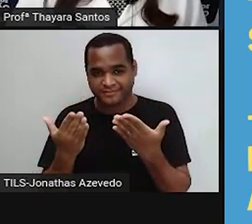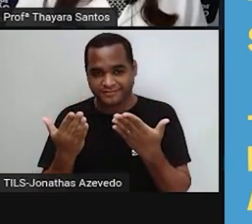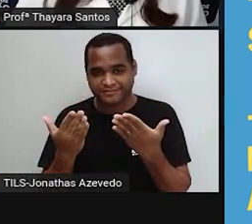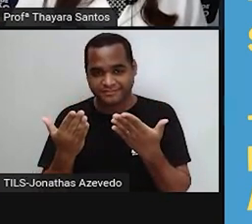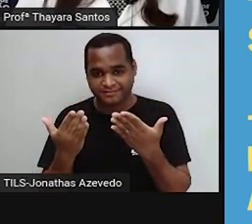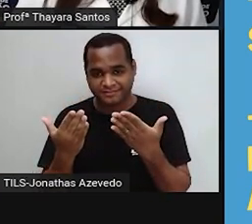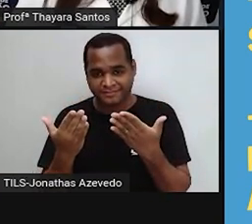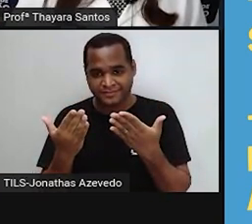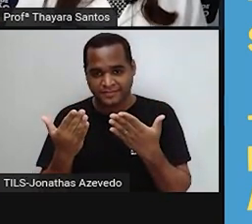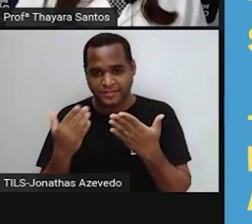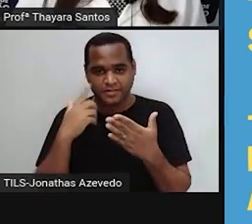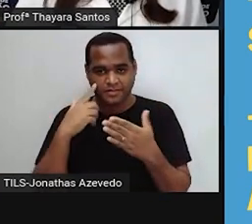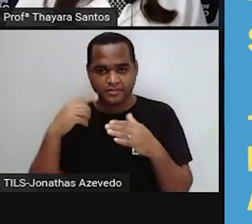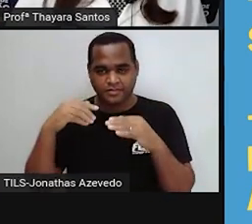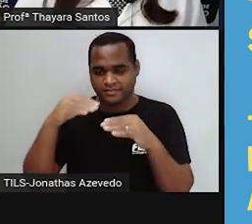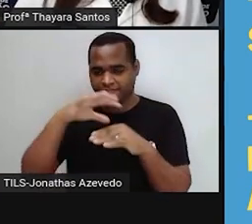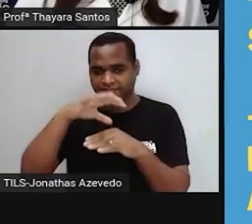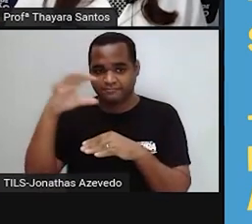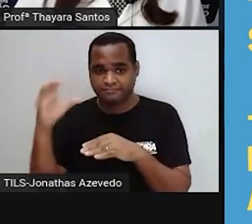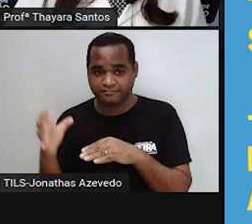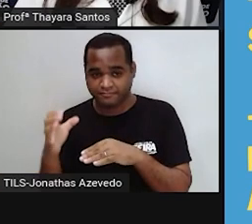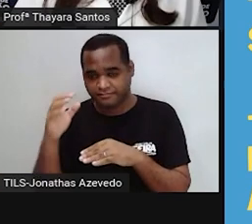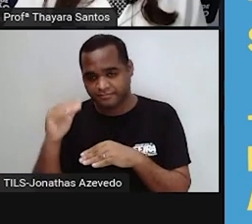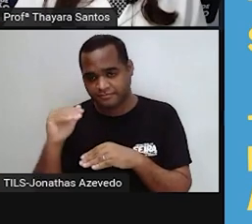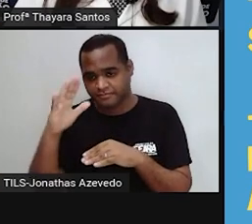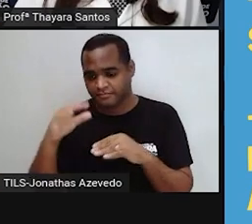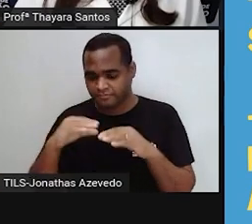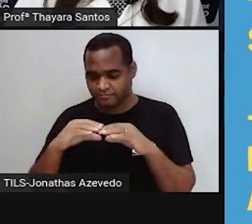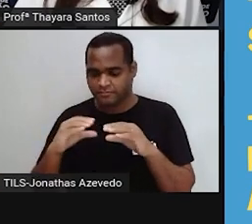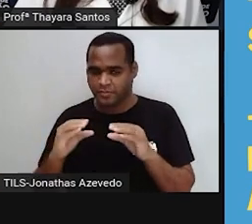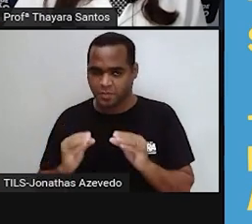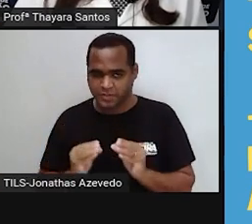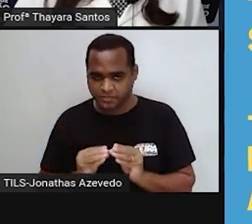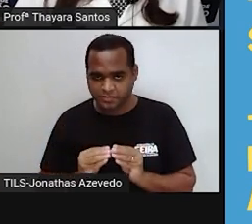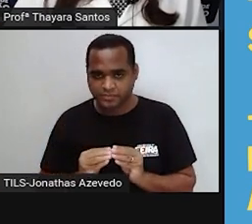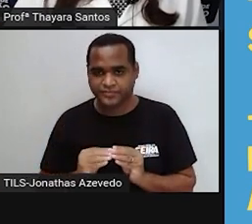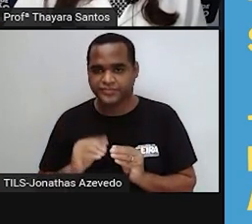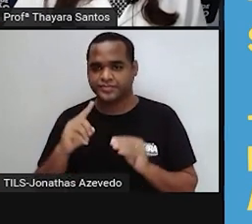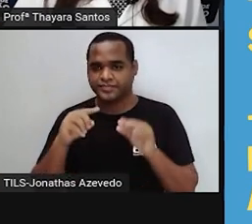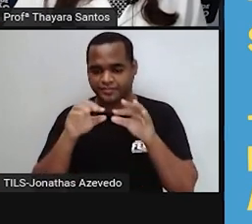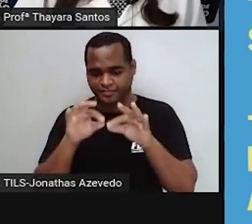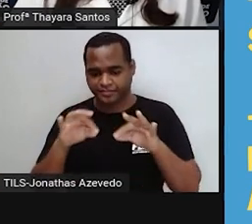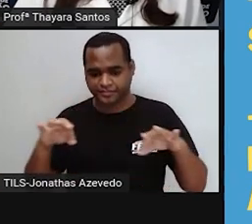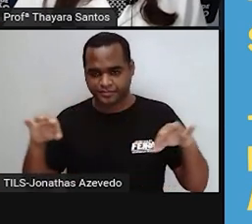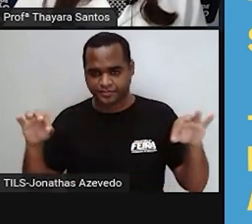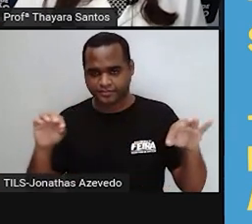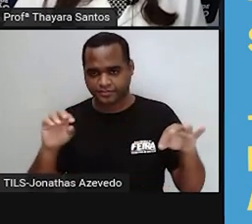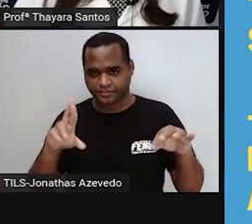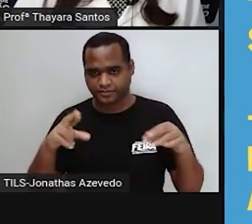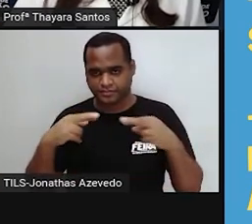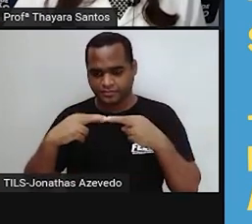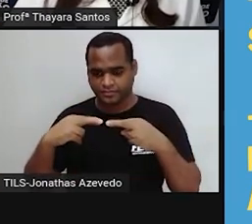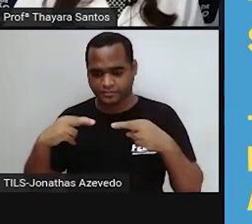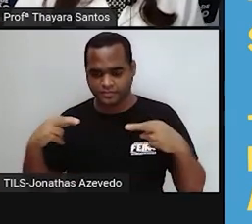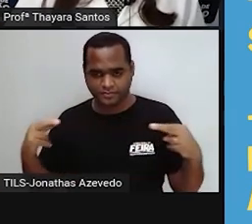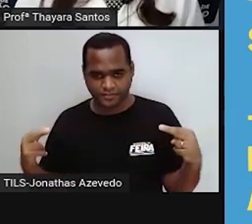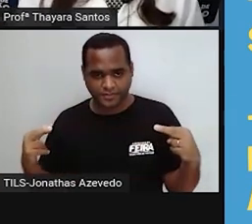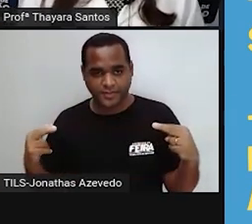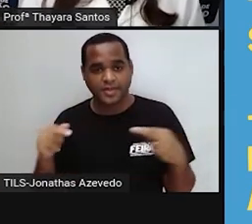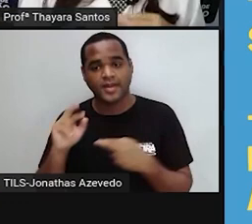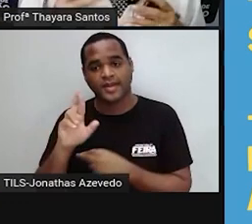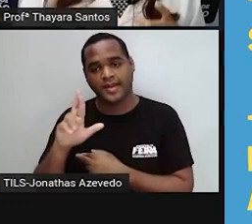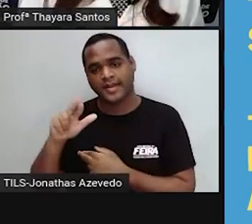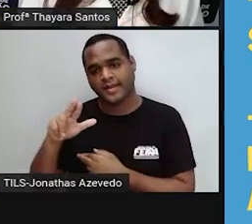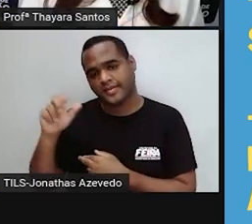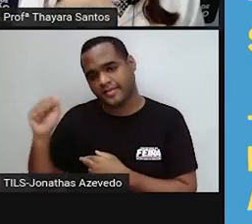dividido em uma subunidade maior, uma subunidade menor. E aqui tem o RNA mensageiro, que vai...